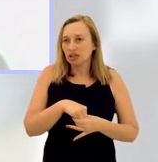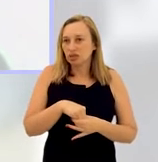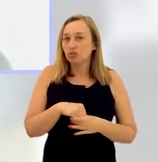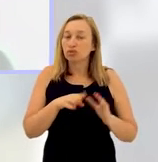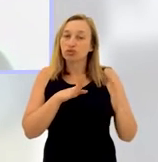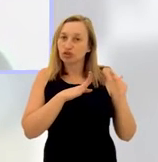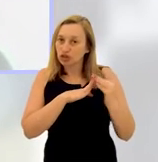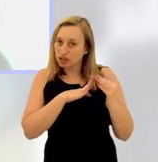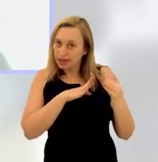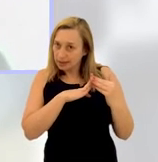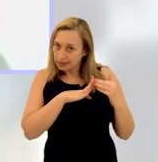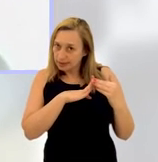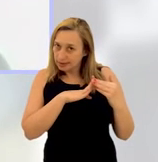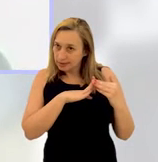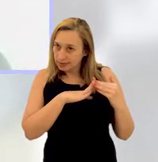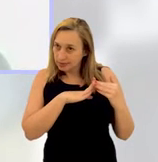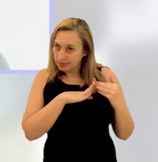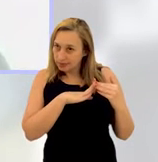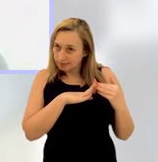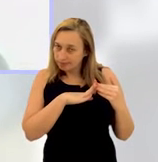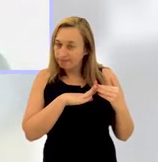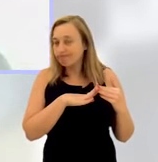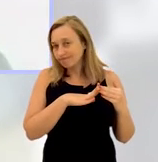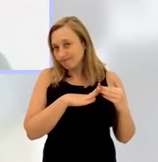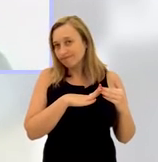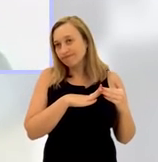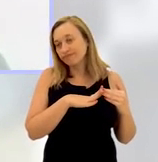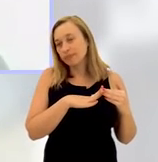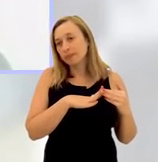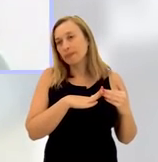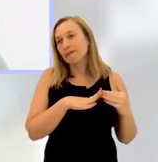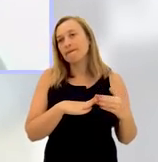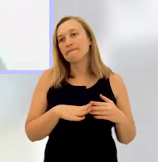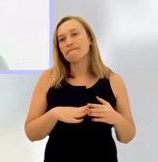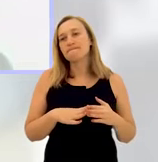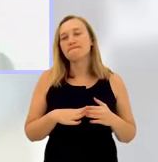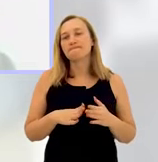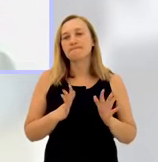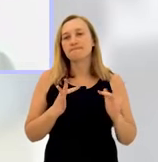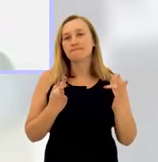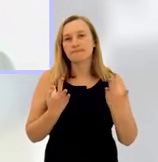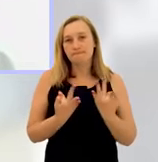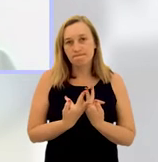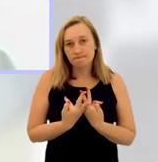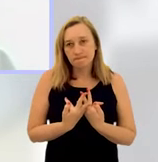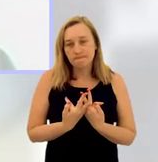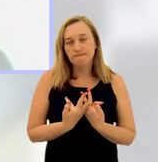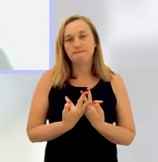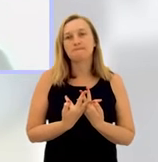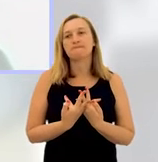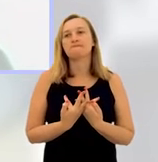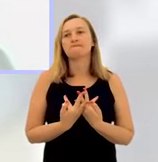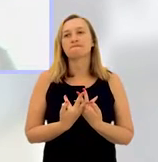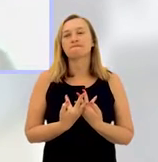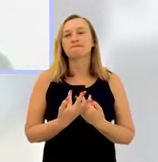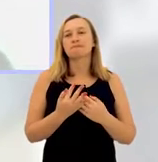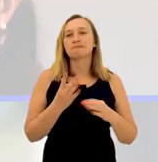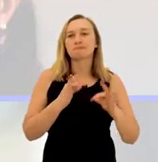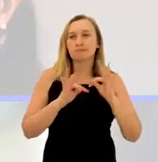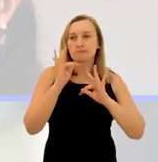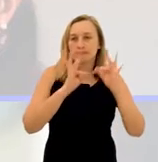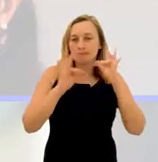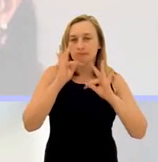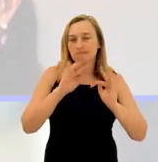causada dentro de um ambiente da intimidade, né, da intimidade familiar, então isso é uma barreira